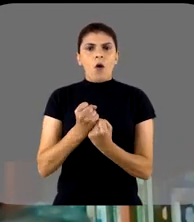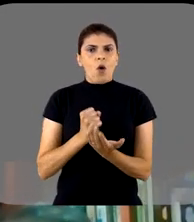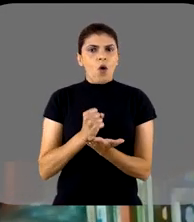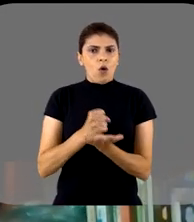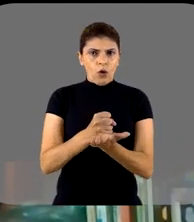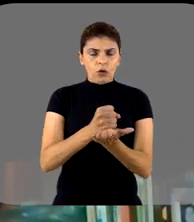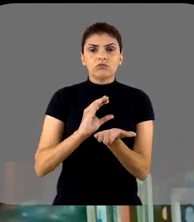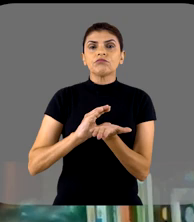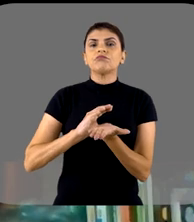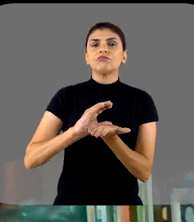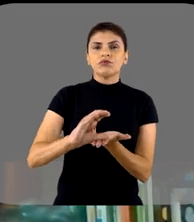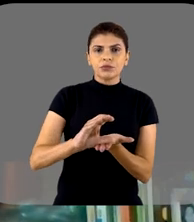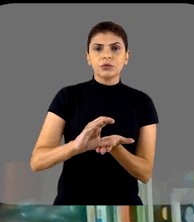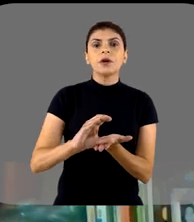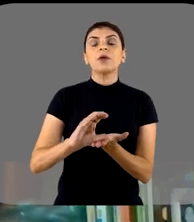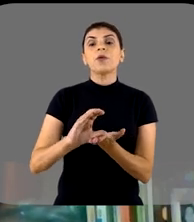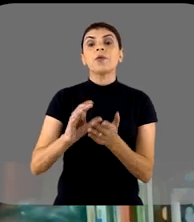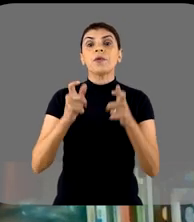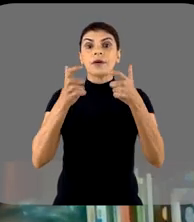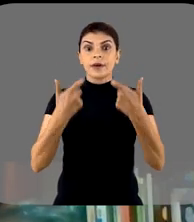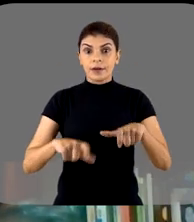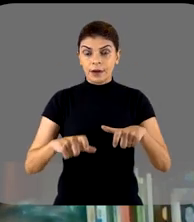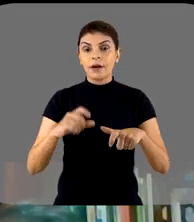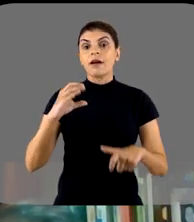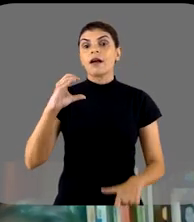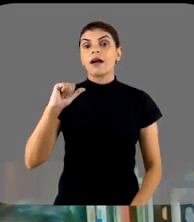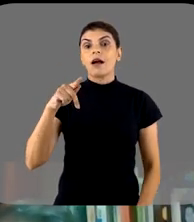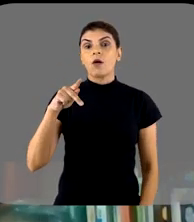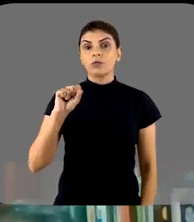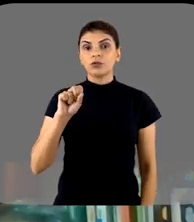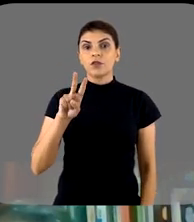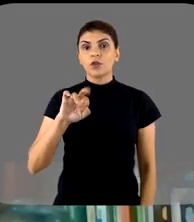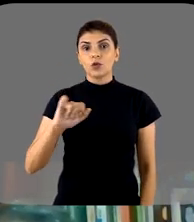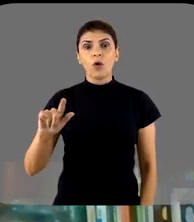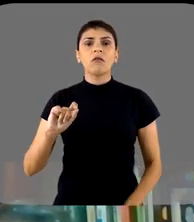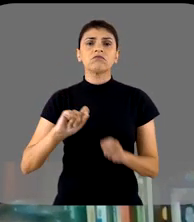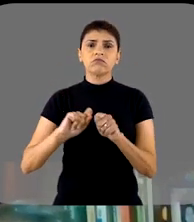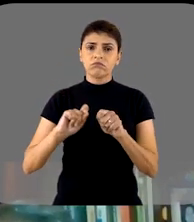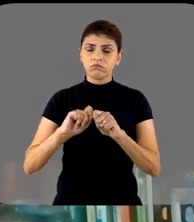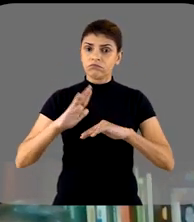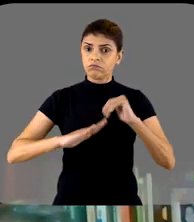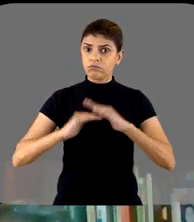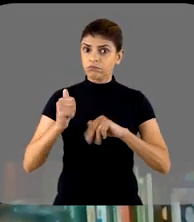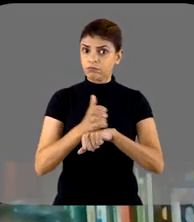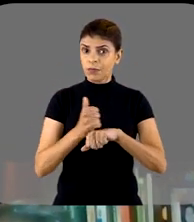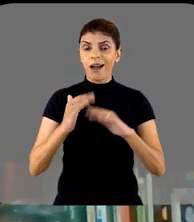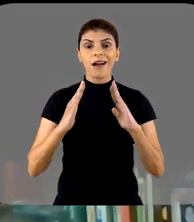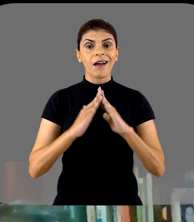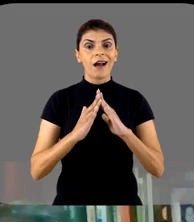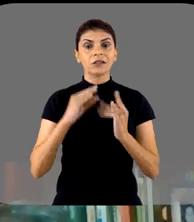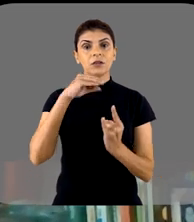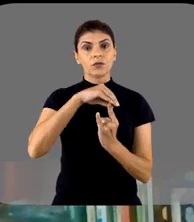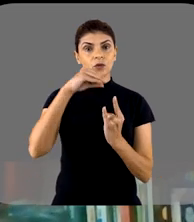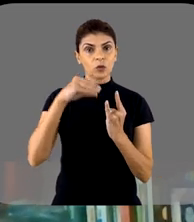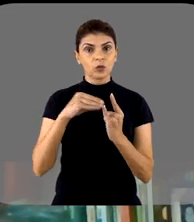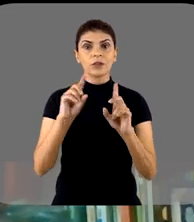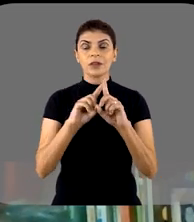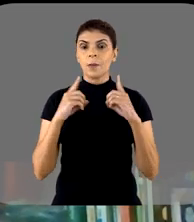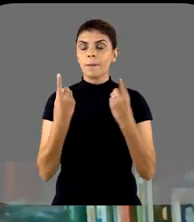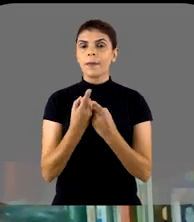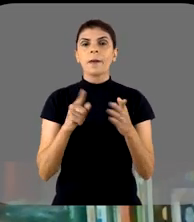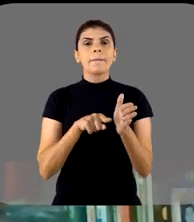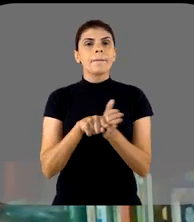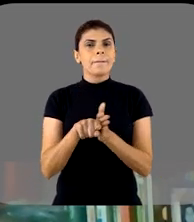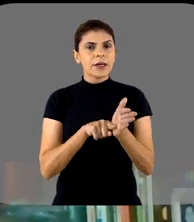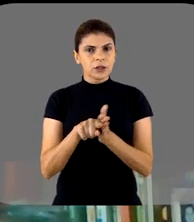do Campus Virtual, e é executado por profissionais da Casa de Oswaldo Cruz, do Departamento de